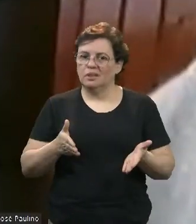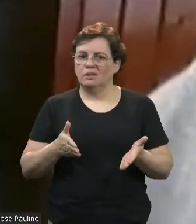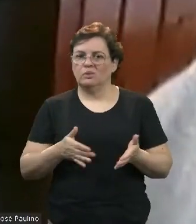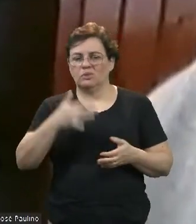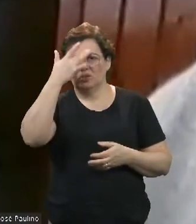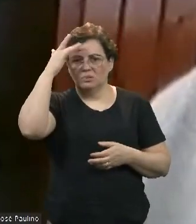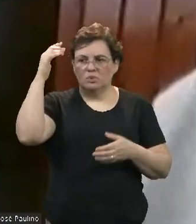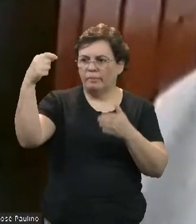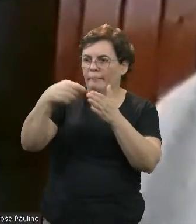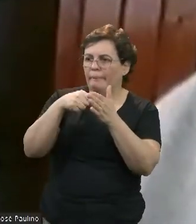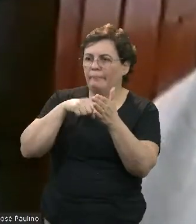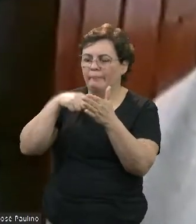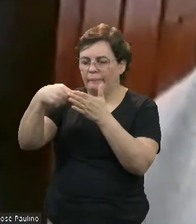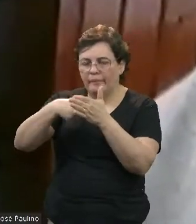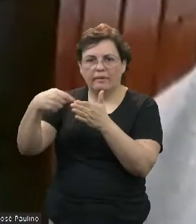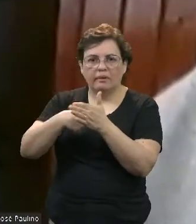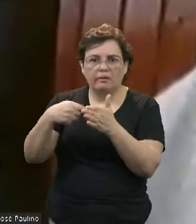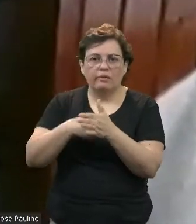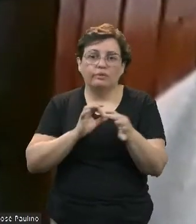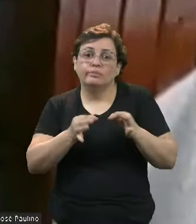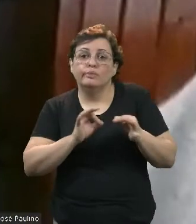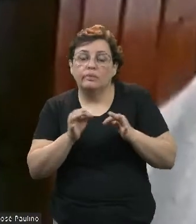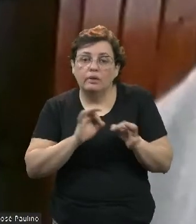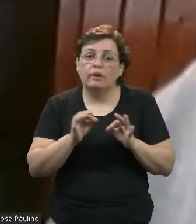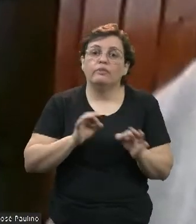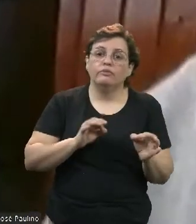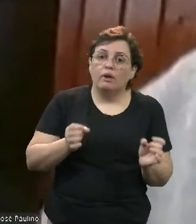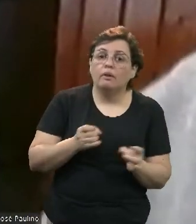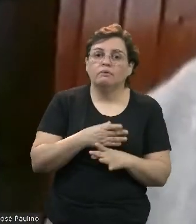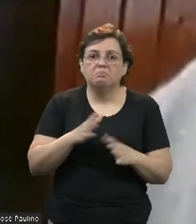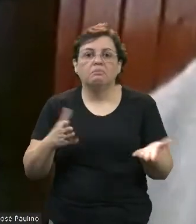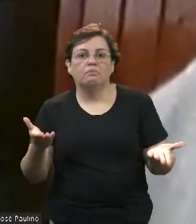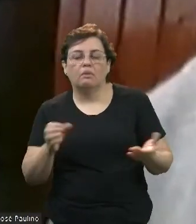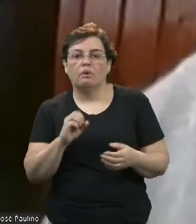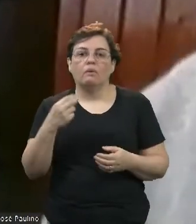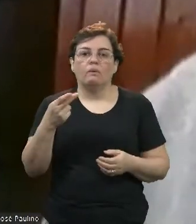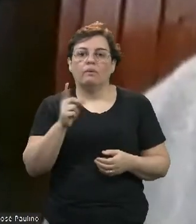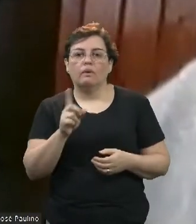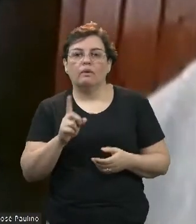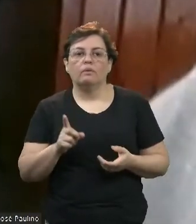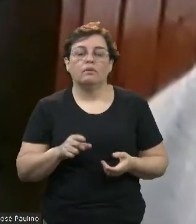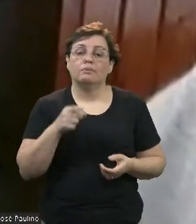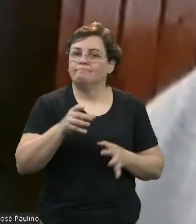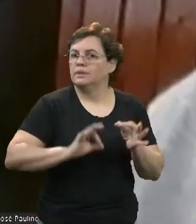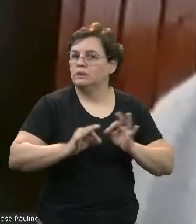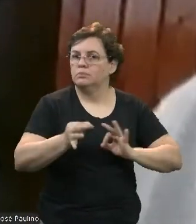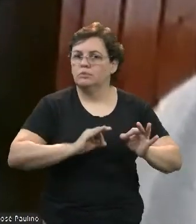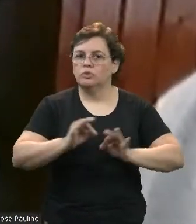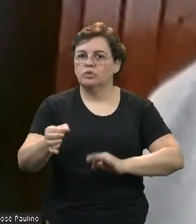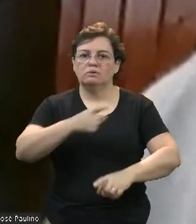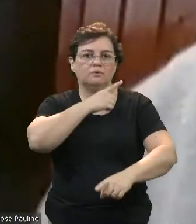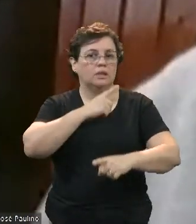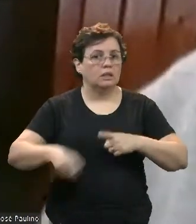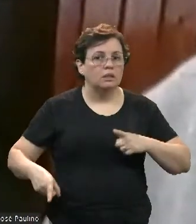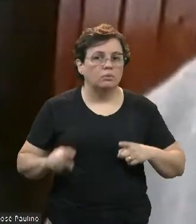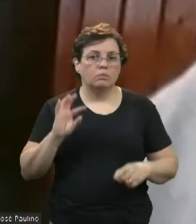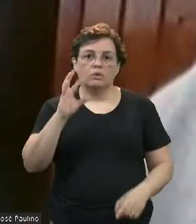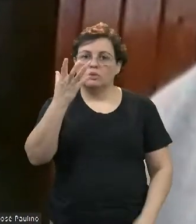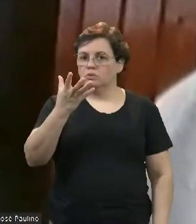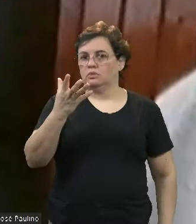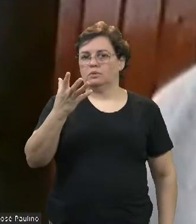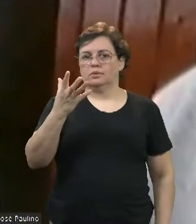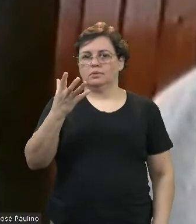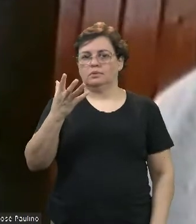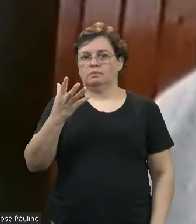questionam esse projeto saiu, não saiu, o presidente acabou de confirmar que esse projeto é inconstitucional, não